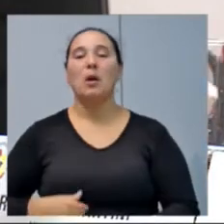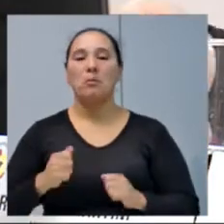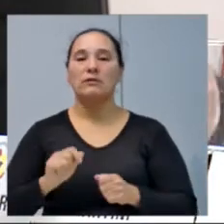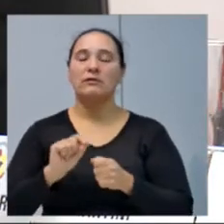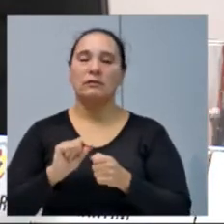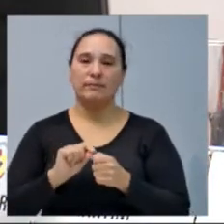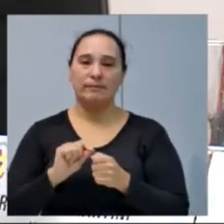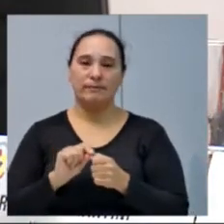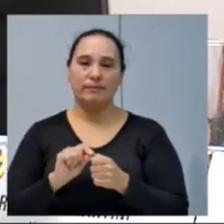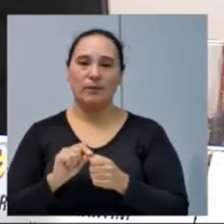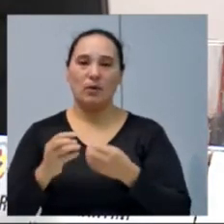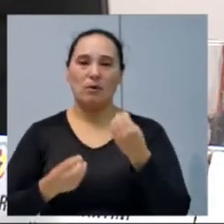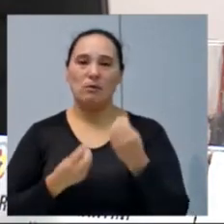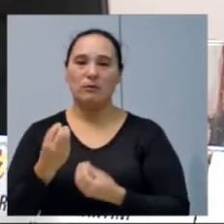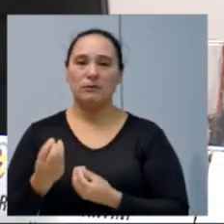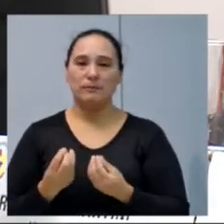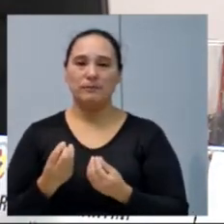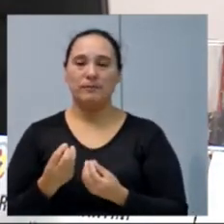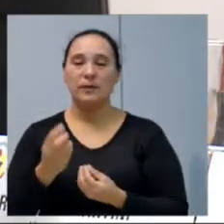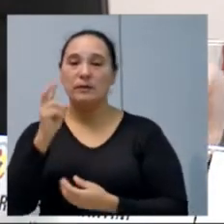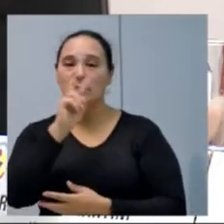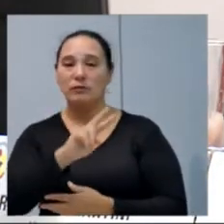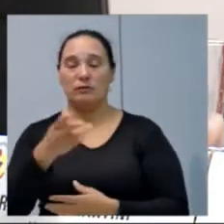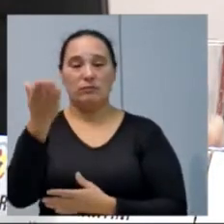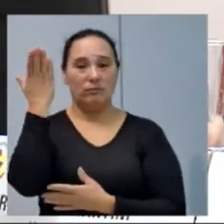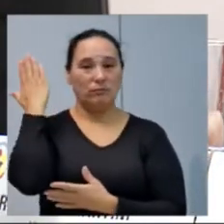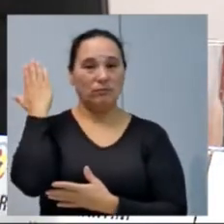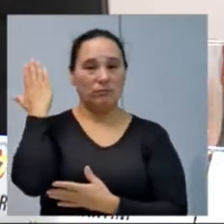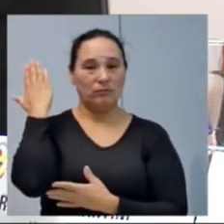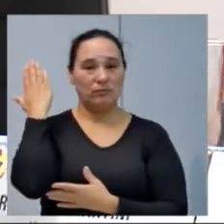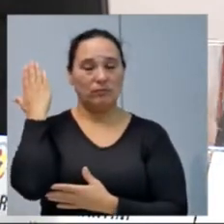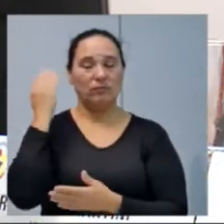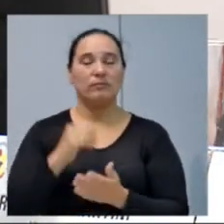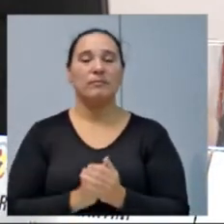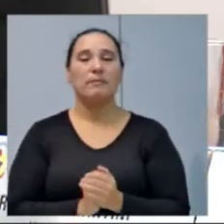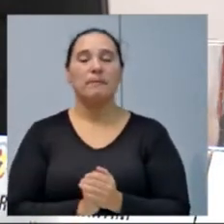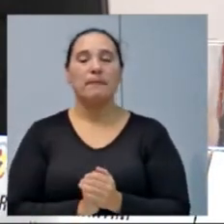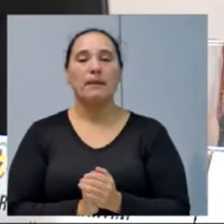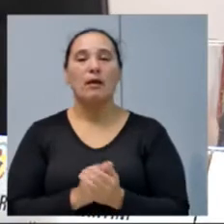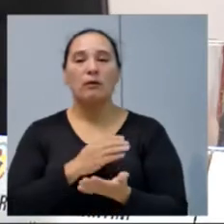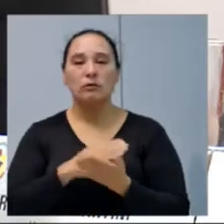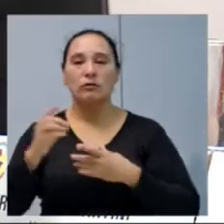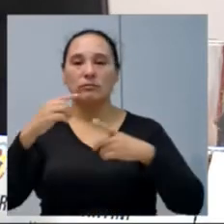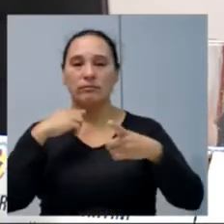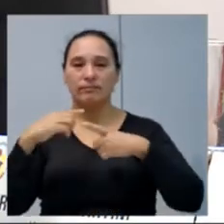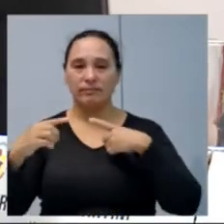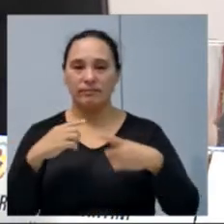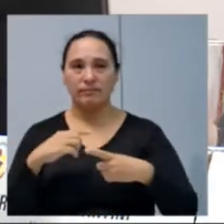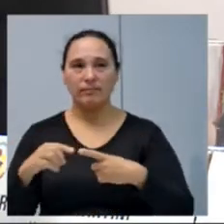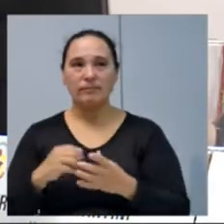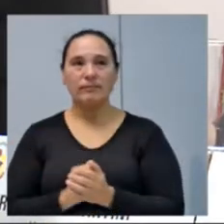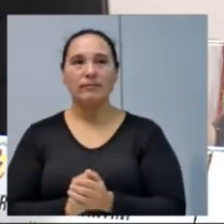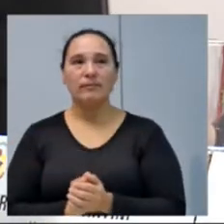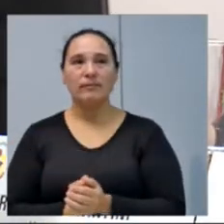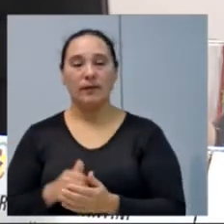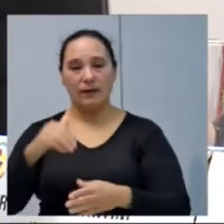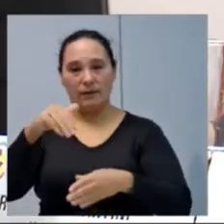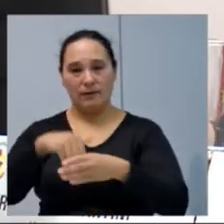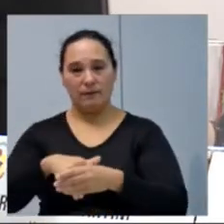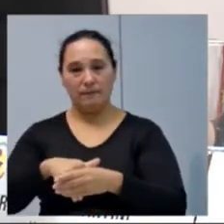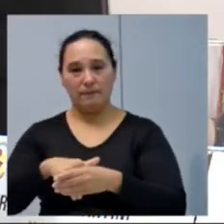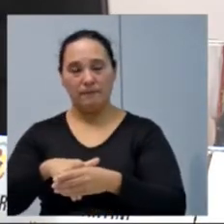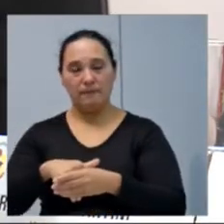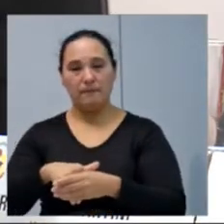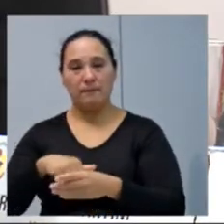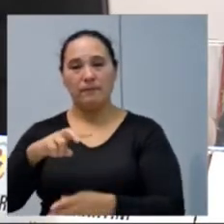estabelecida, como foi visto aqui, anteriormente, na outra indicação. Continua em discussão. Em votação,